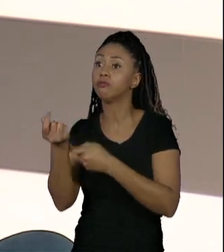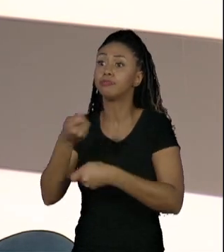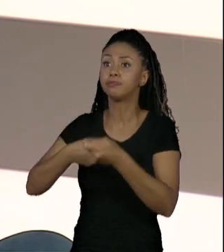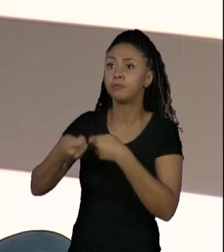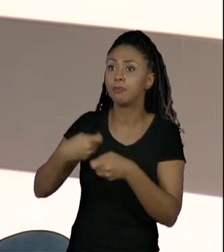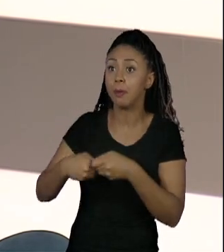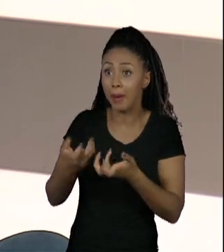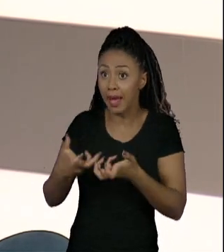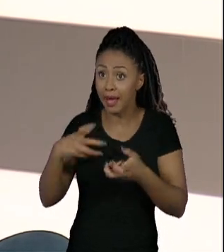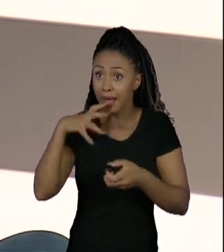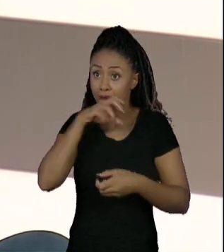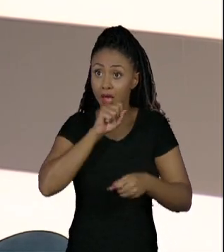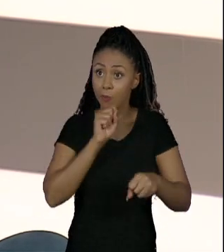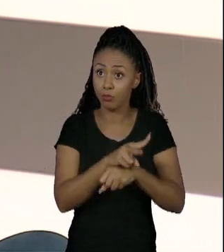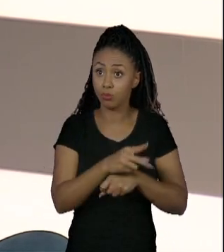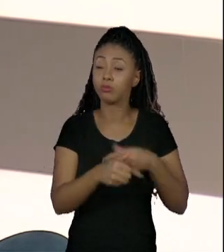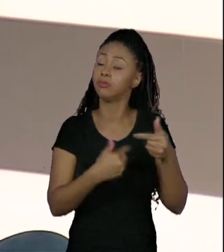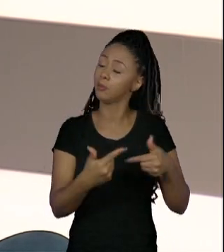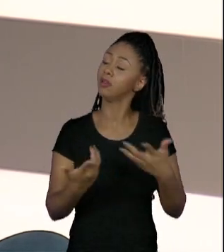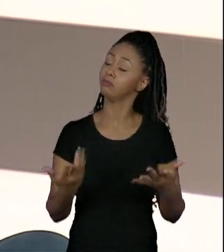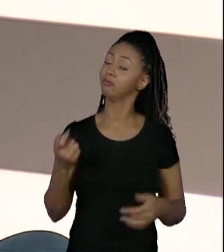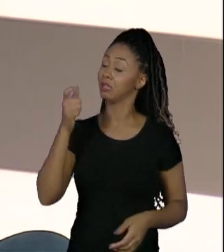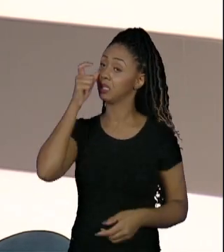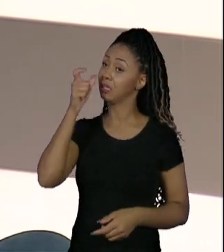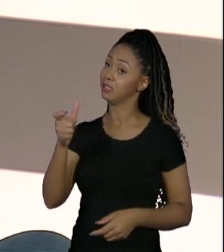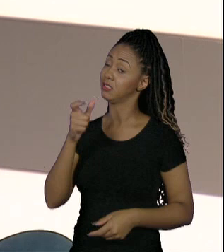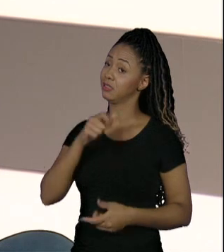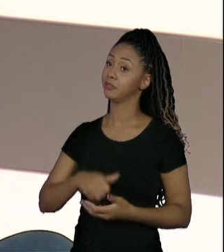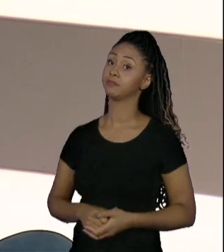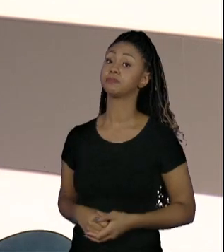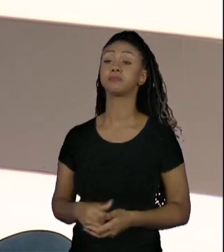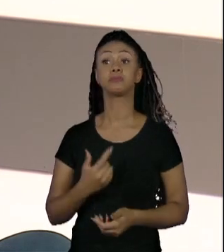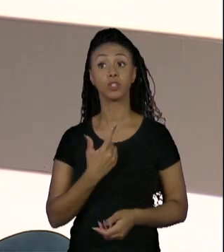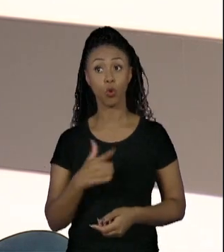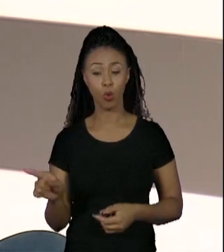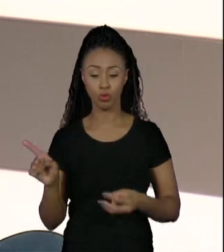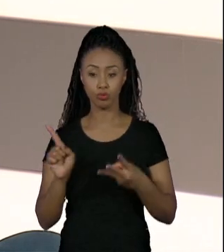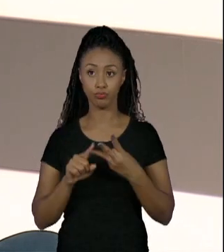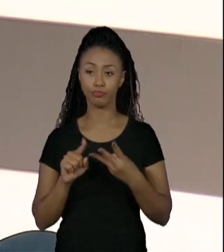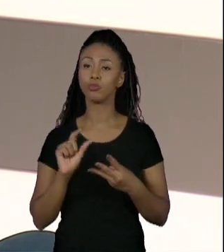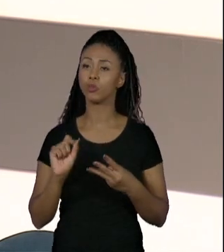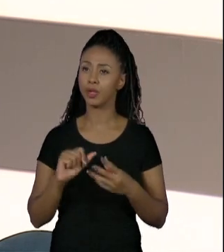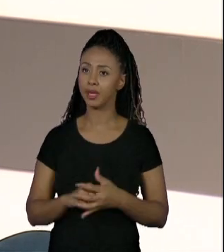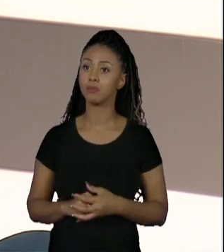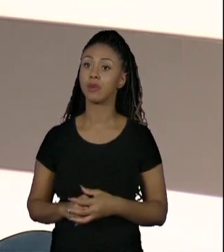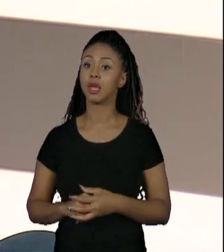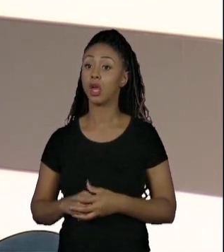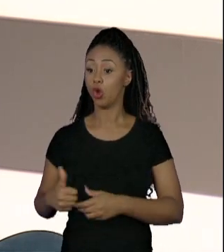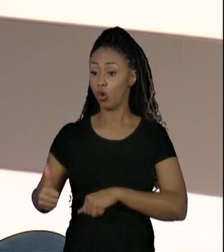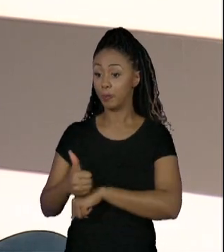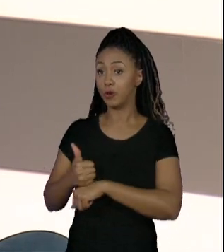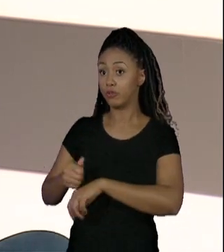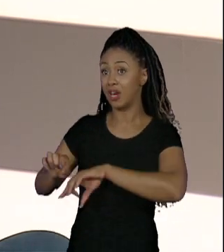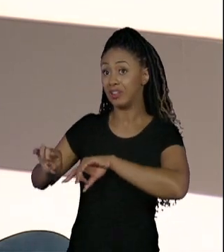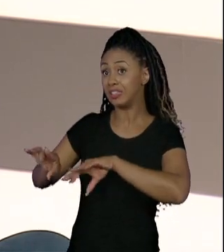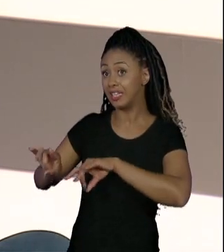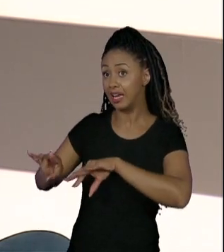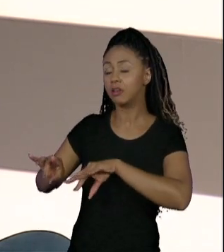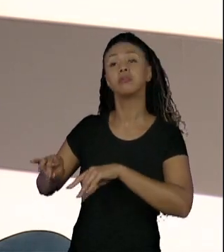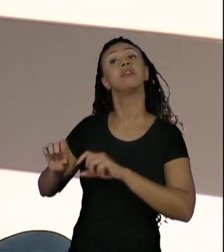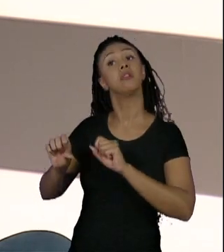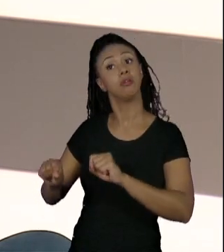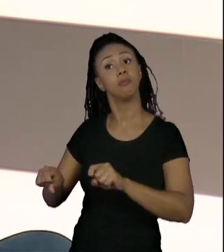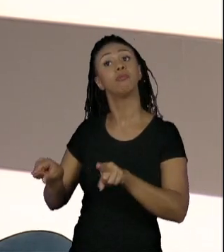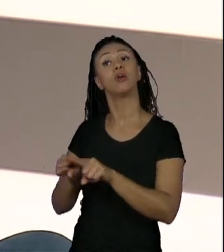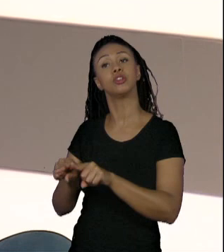inserido rapidamente no mercado, também é muito interessante. Outra coisa, o tecnólogo, ele pode também estar depois se